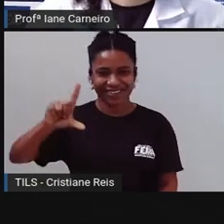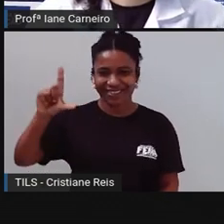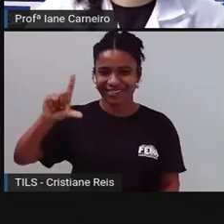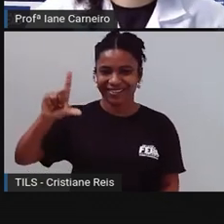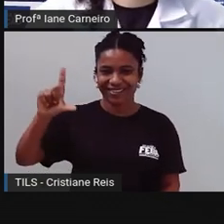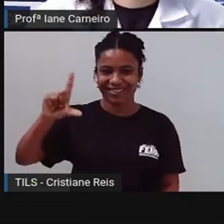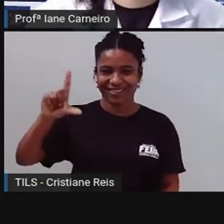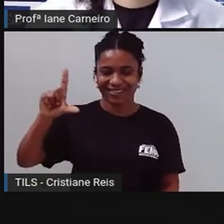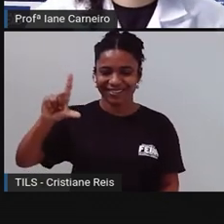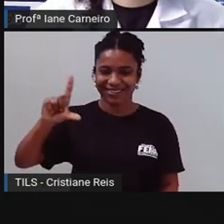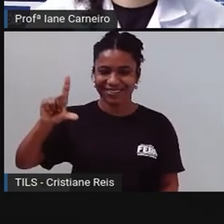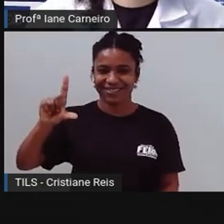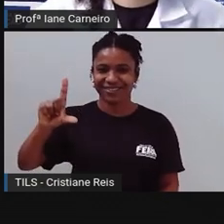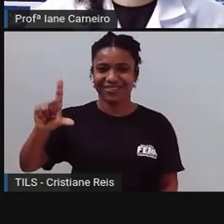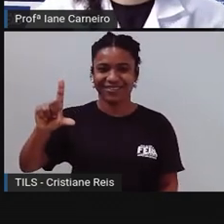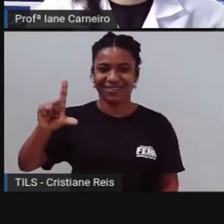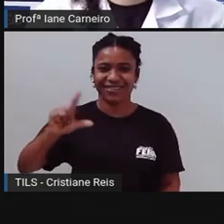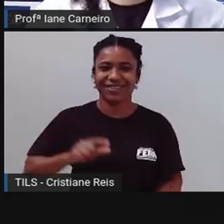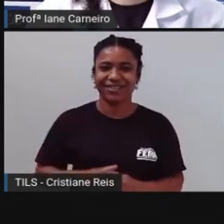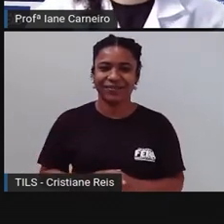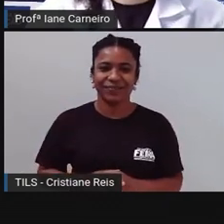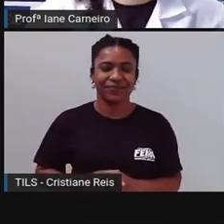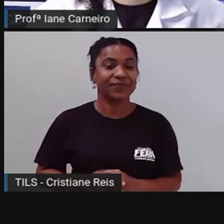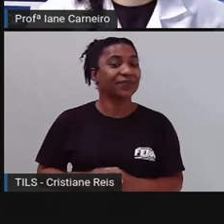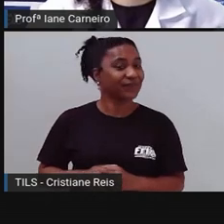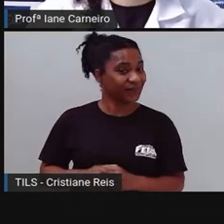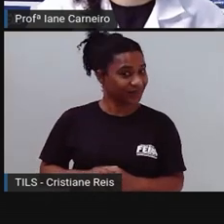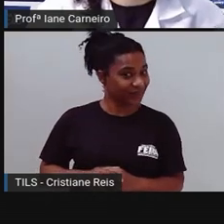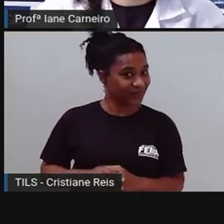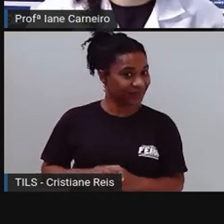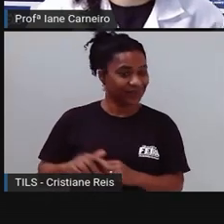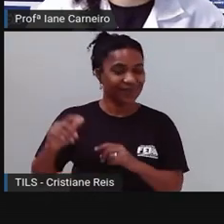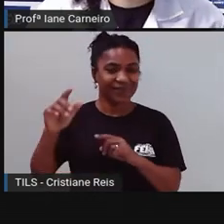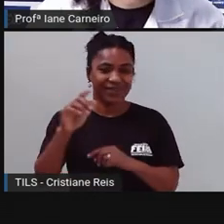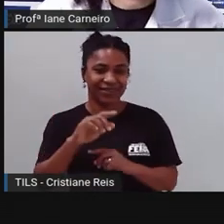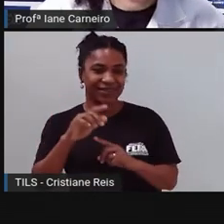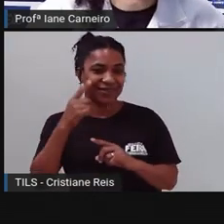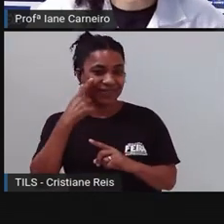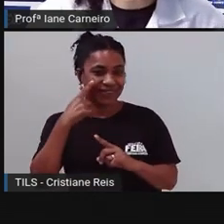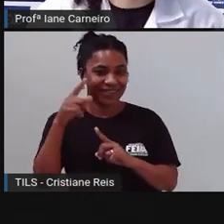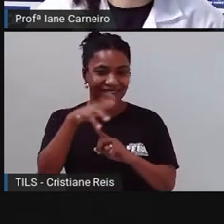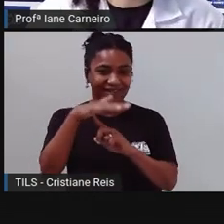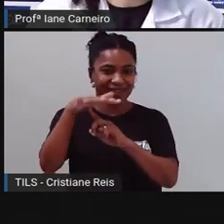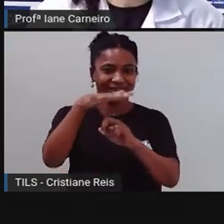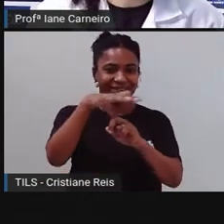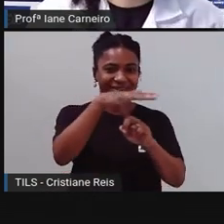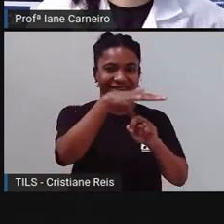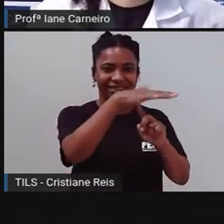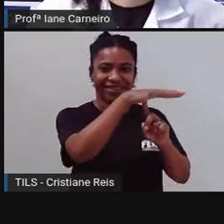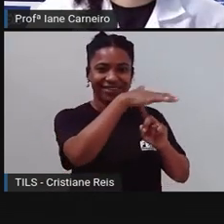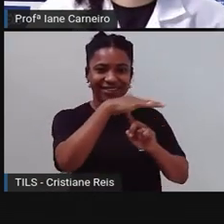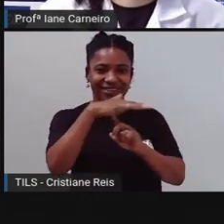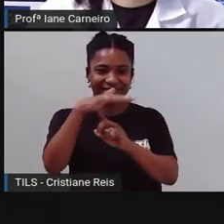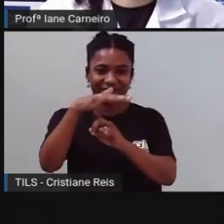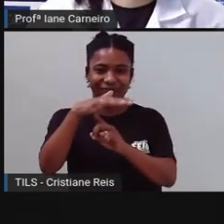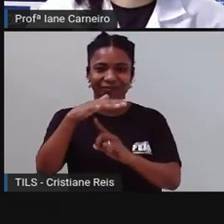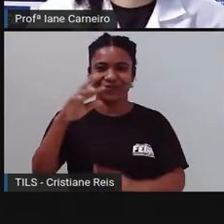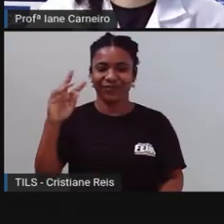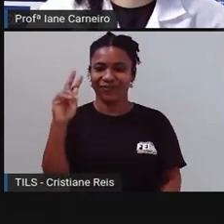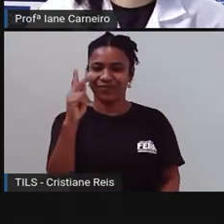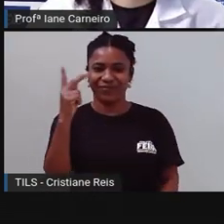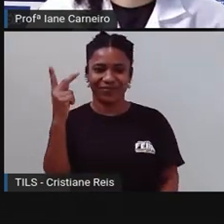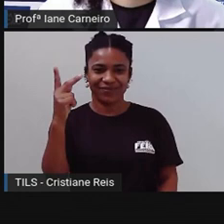E aqui, o helicóptero. Qual é a letra inicial da palavra helicóptero? É a letra H.